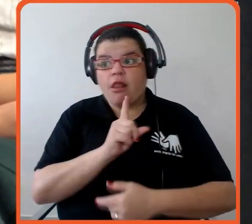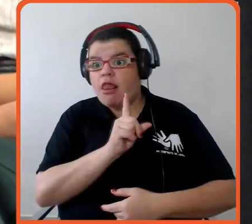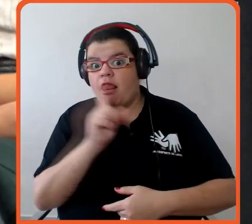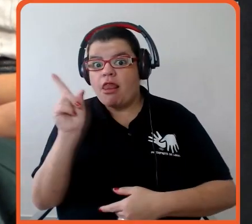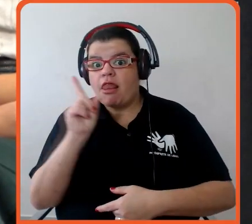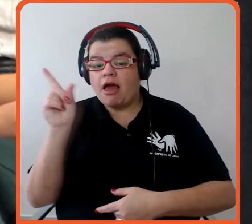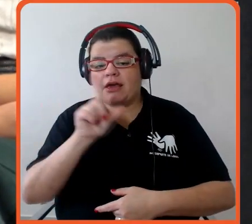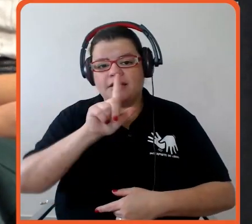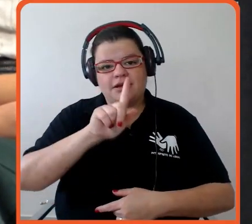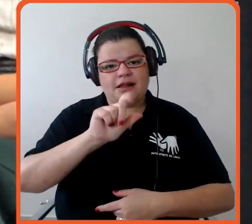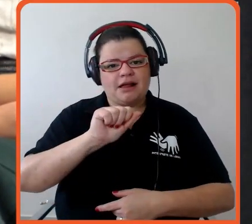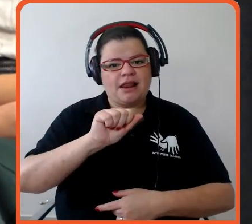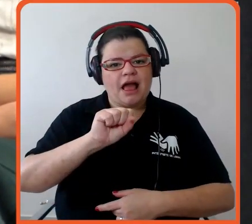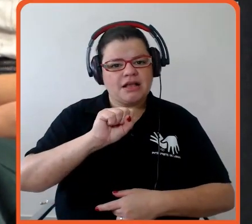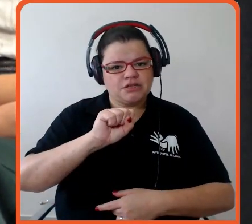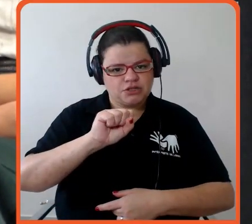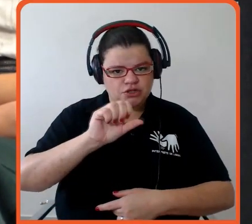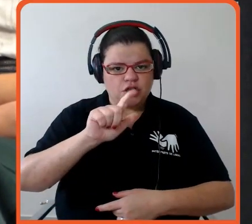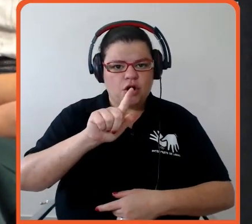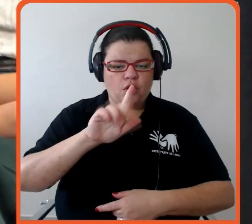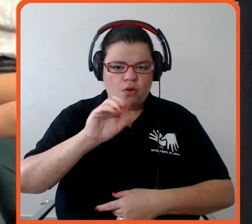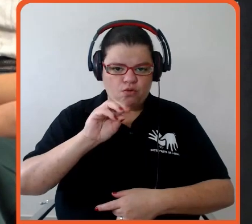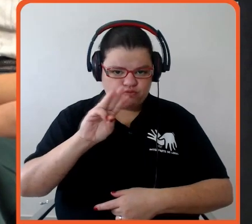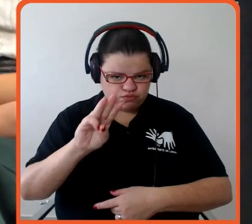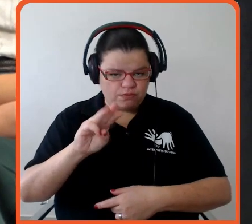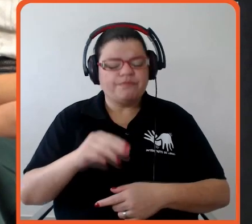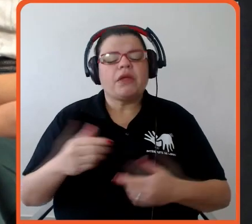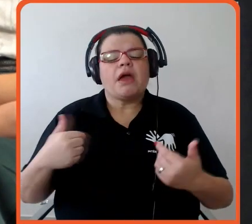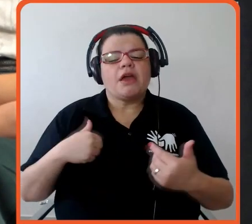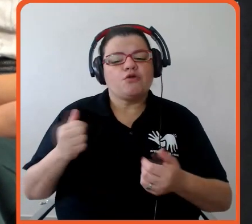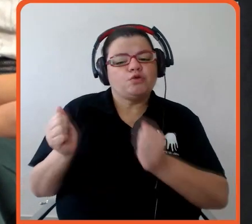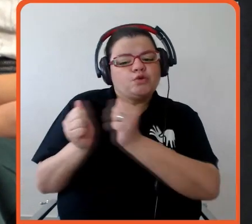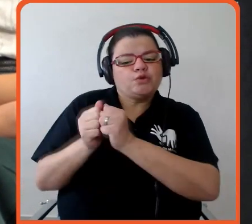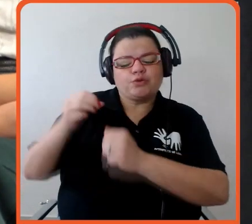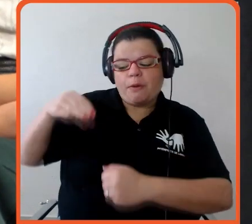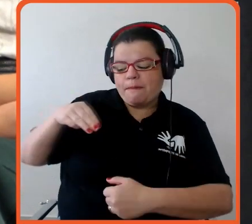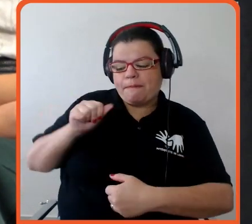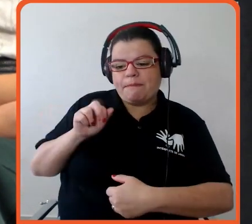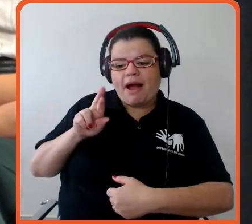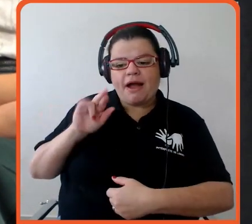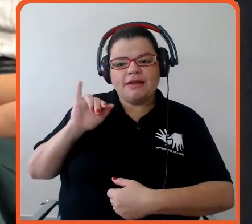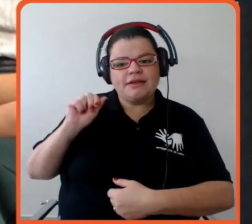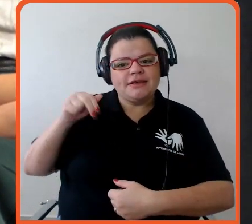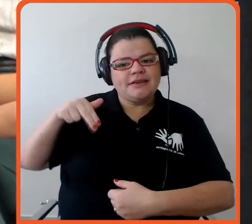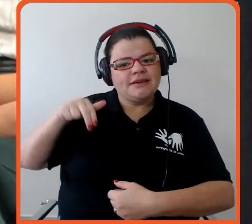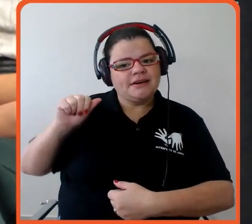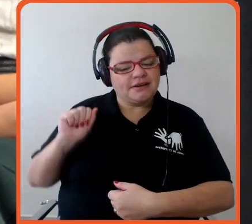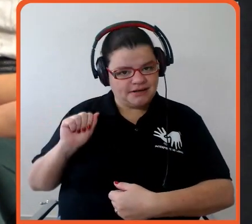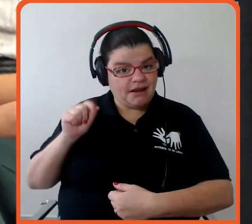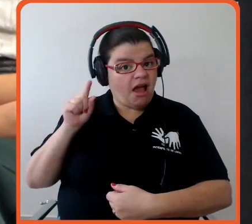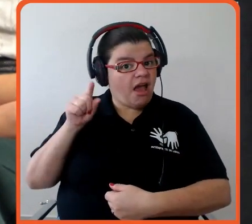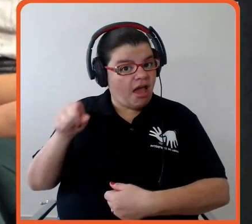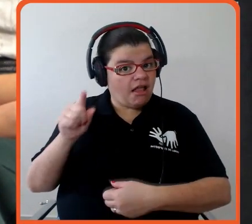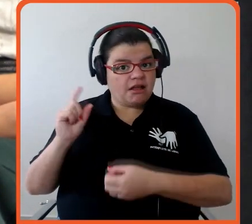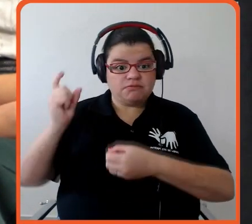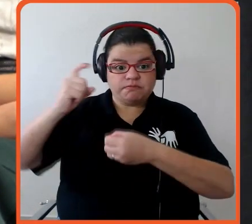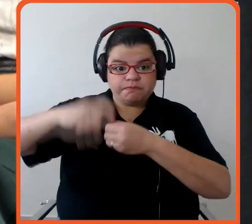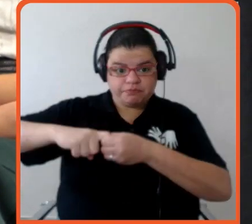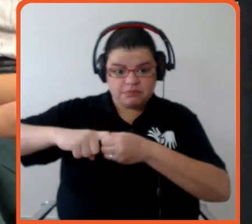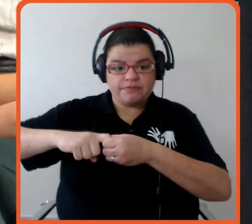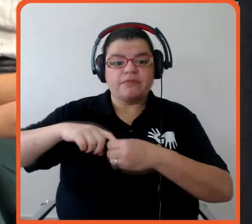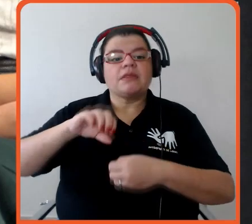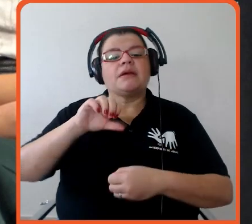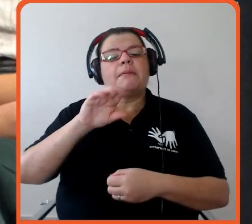E eu estou aqui com a Mariana, a Mariana é sócia da área de ESG do BTG,